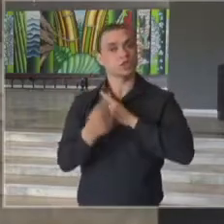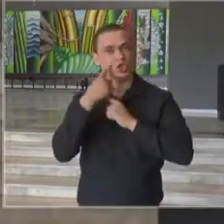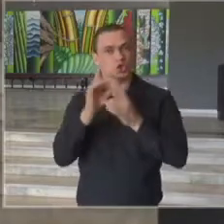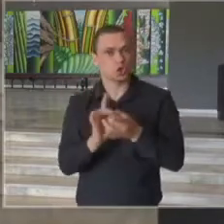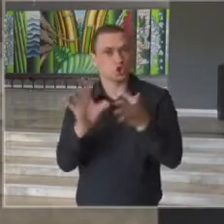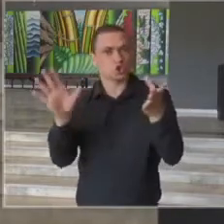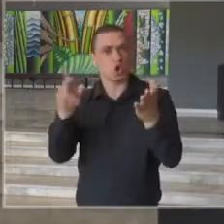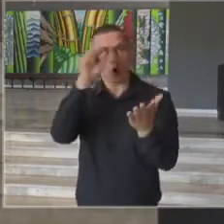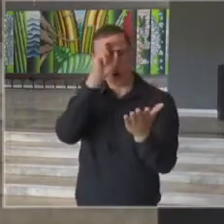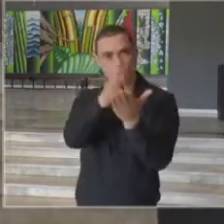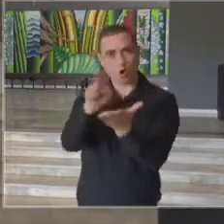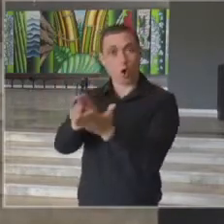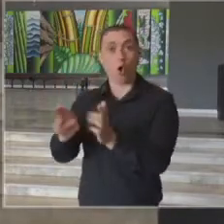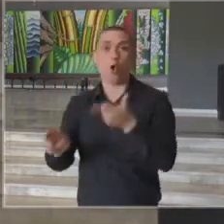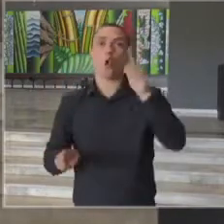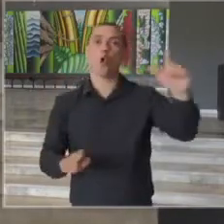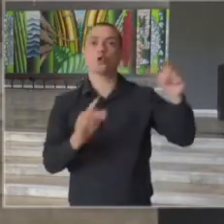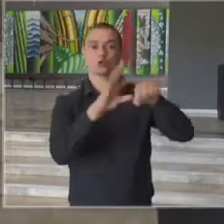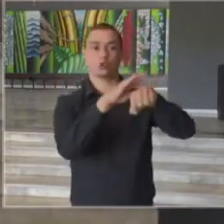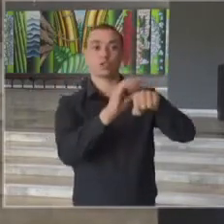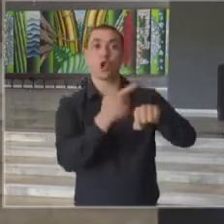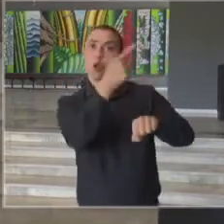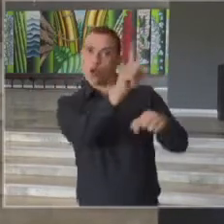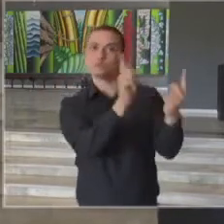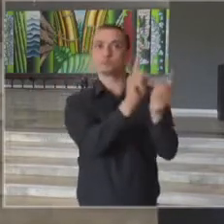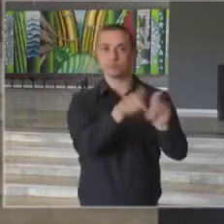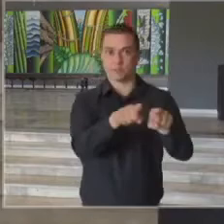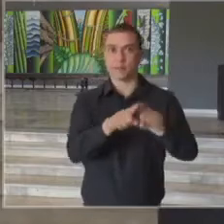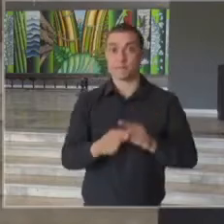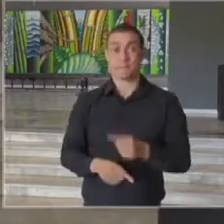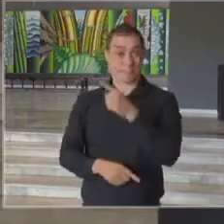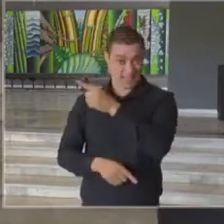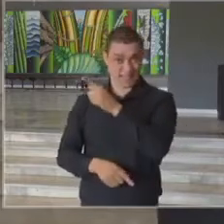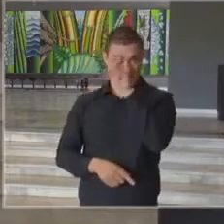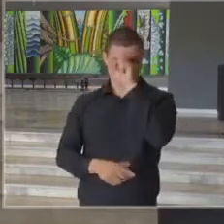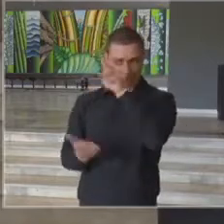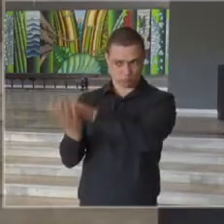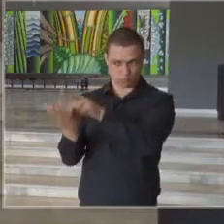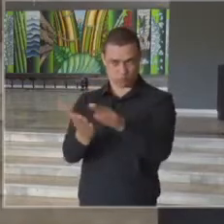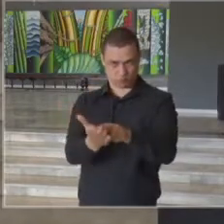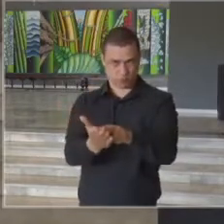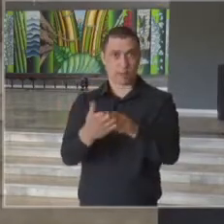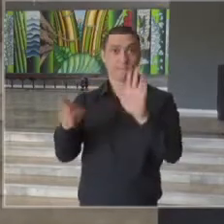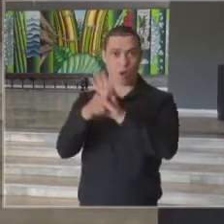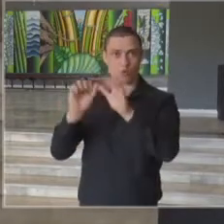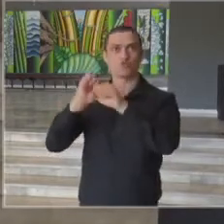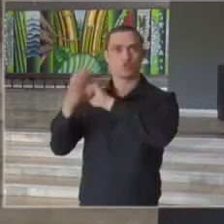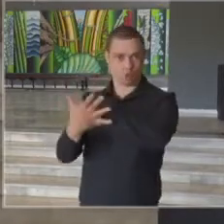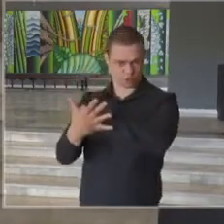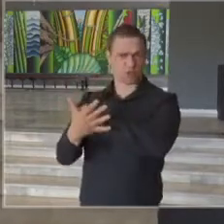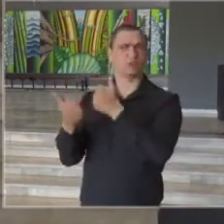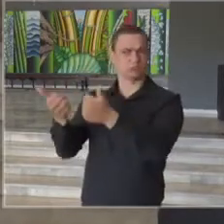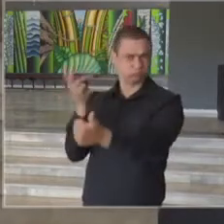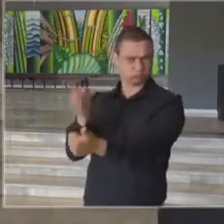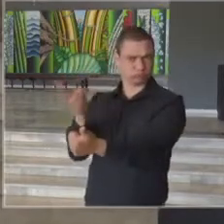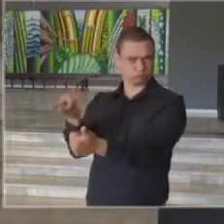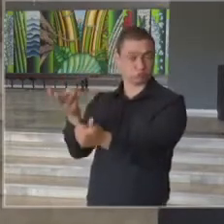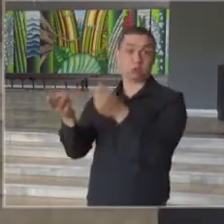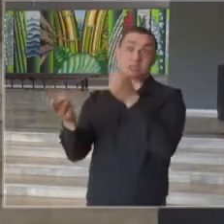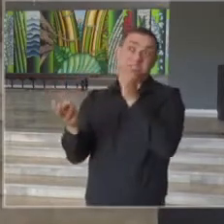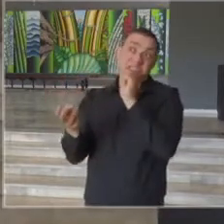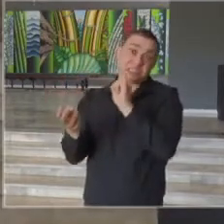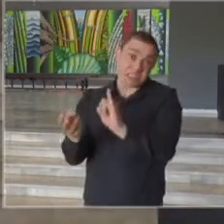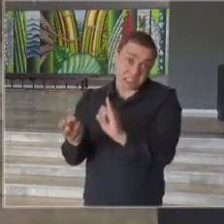disponibilidade de leitos para atendimento de outras doenças. Esses leitos continuam disponíveis para COVID e, se for necessário,